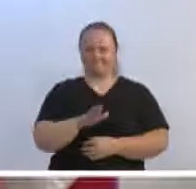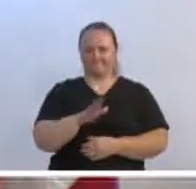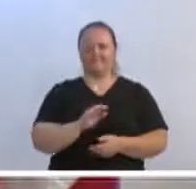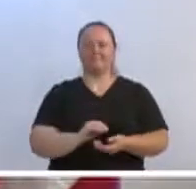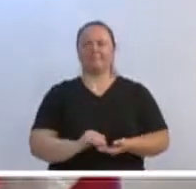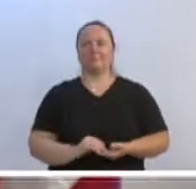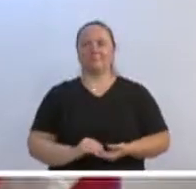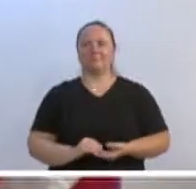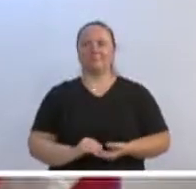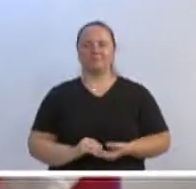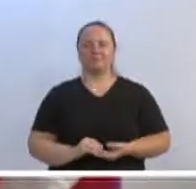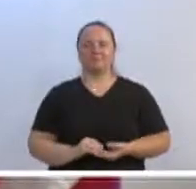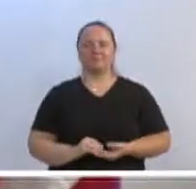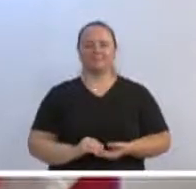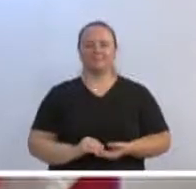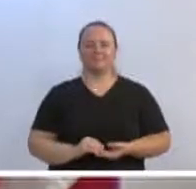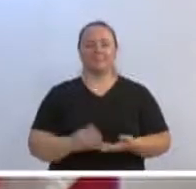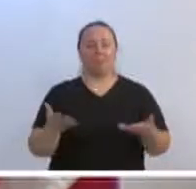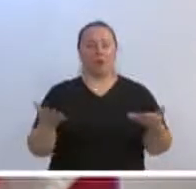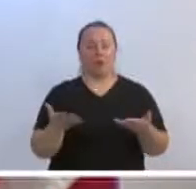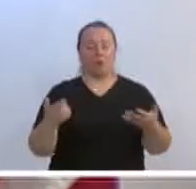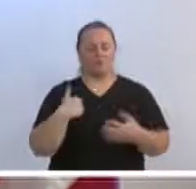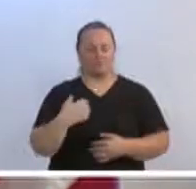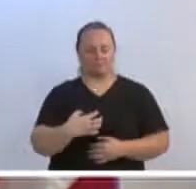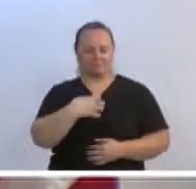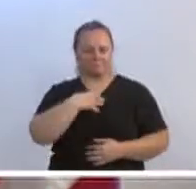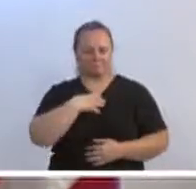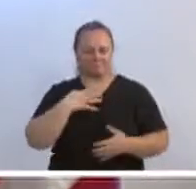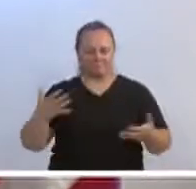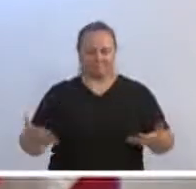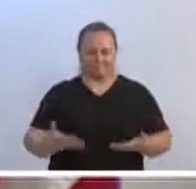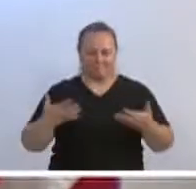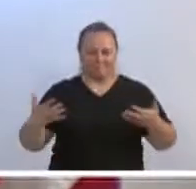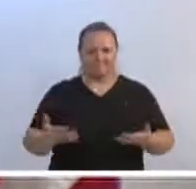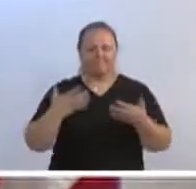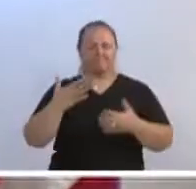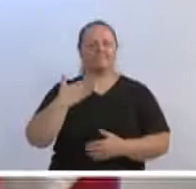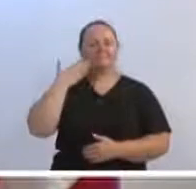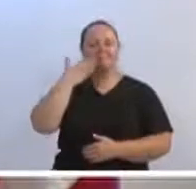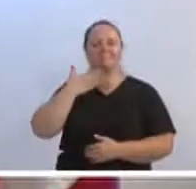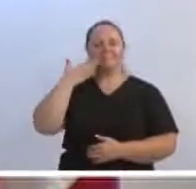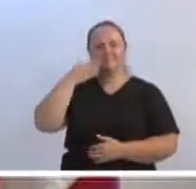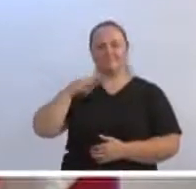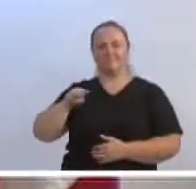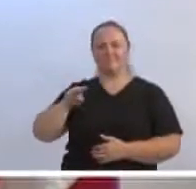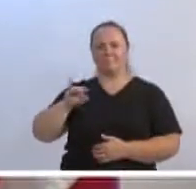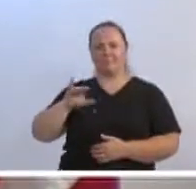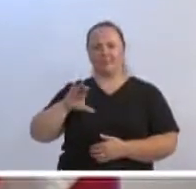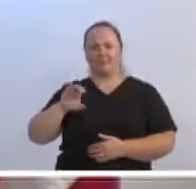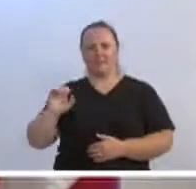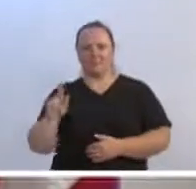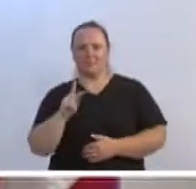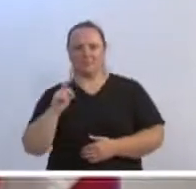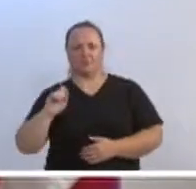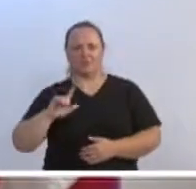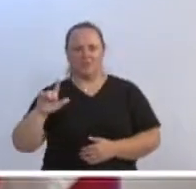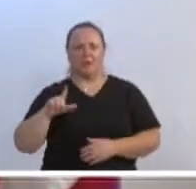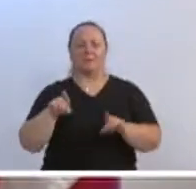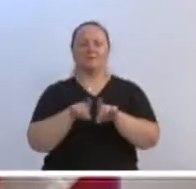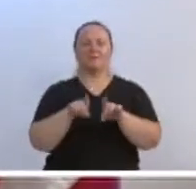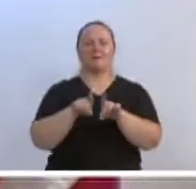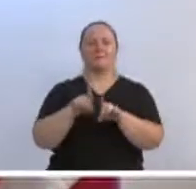Quero dizer que fiquei motivado, empolgado com o discurso do Michel e do Gilberto aqui nesta tribuna.